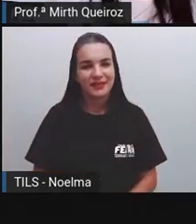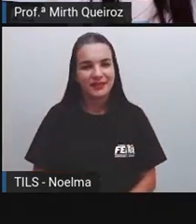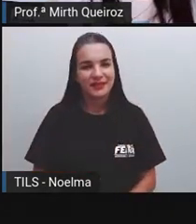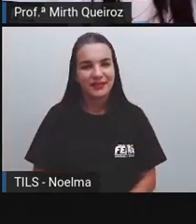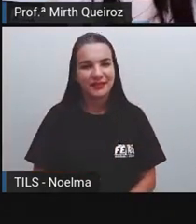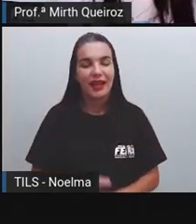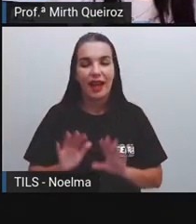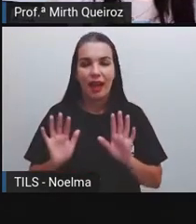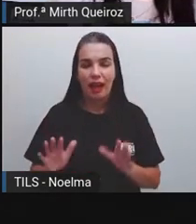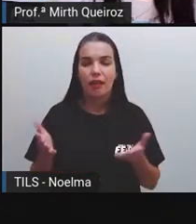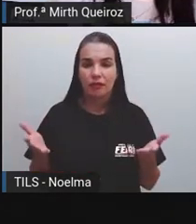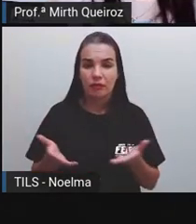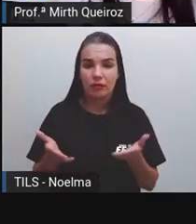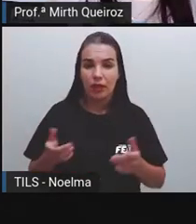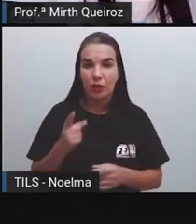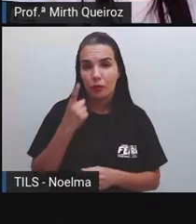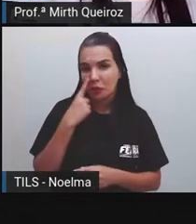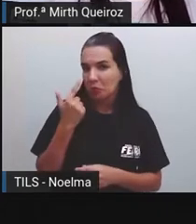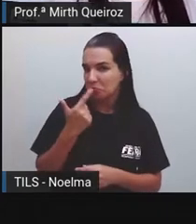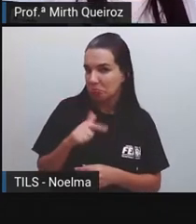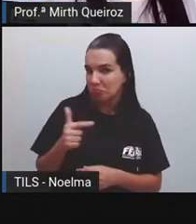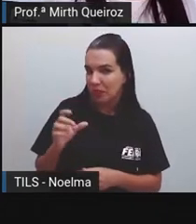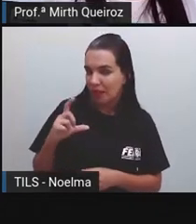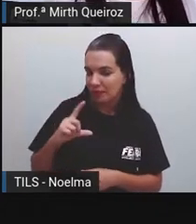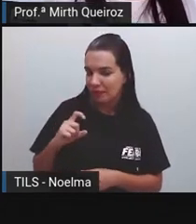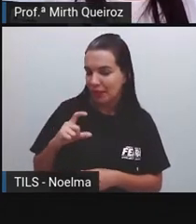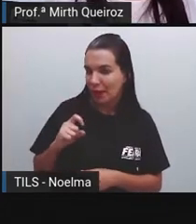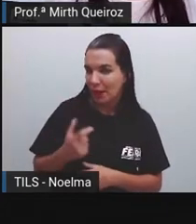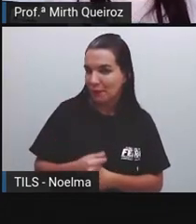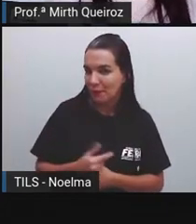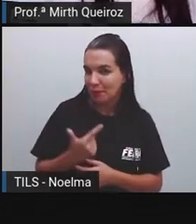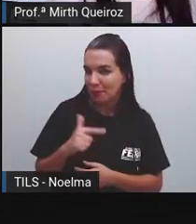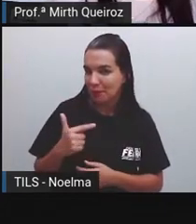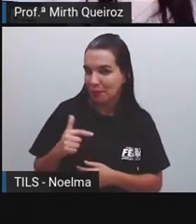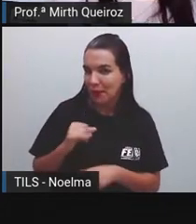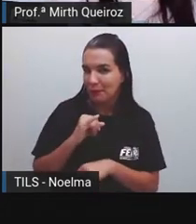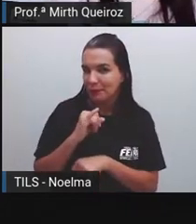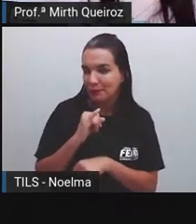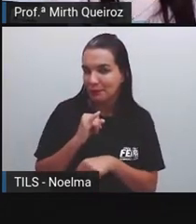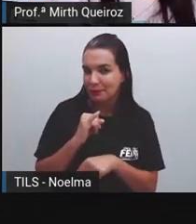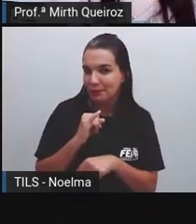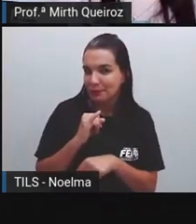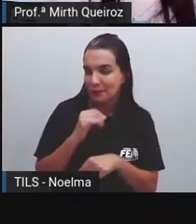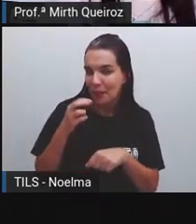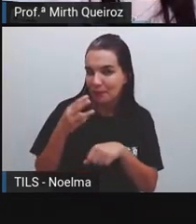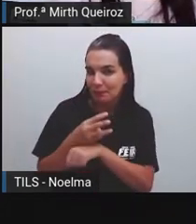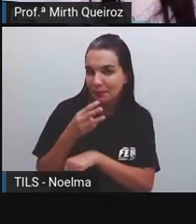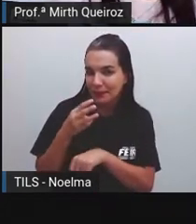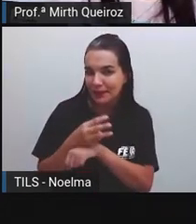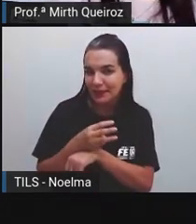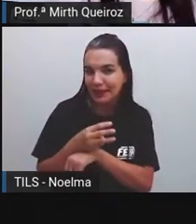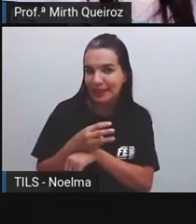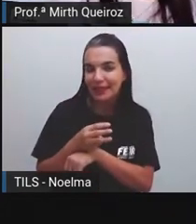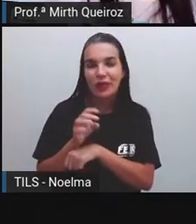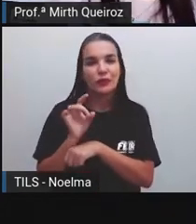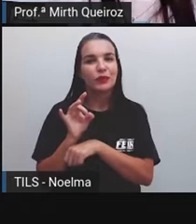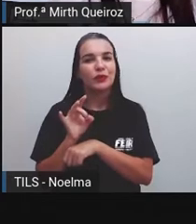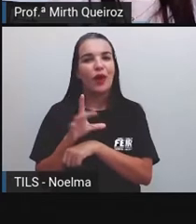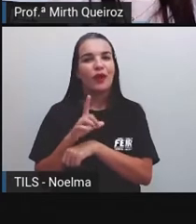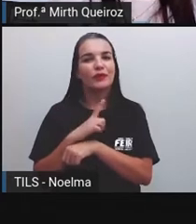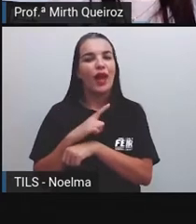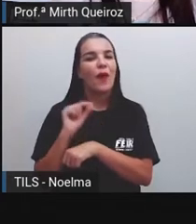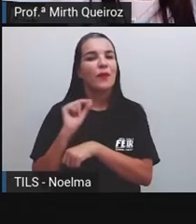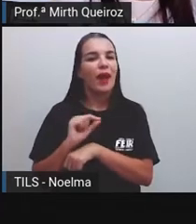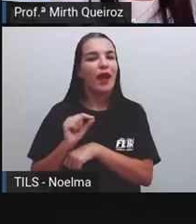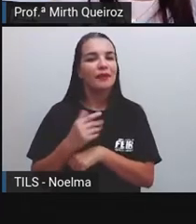Vocês viram Que não tínhamos O Instagram A gente não tinha O WhatsApp Então as pessoas Geralmente se comunicavam Através dessas